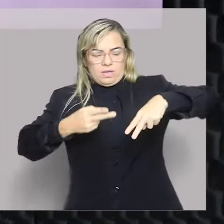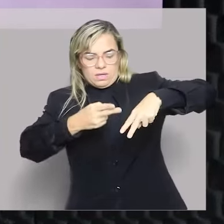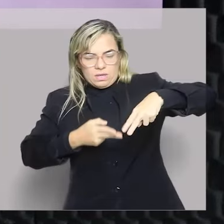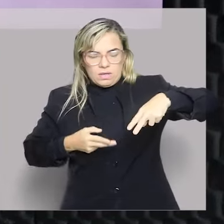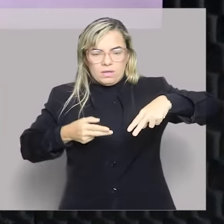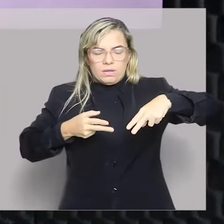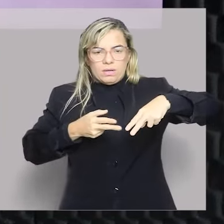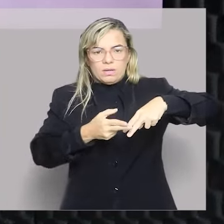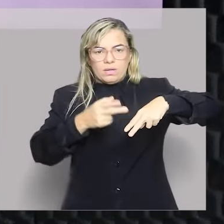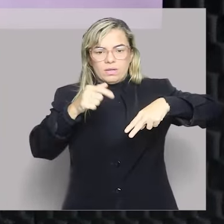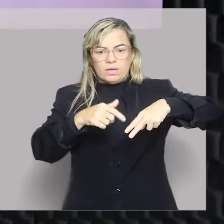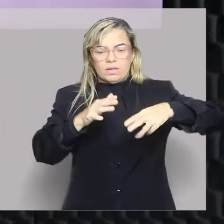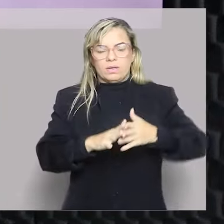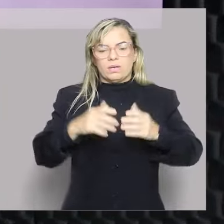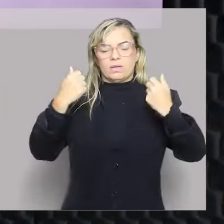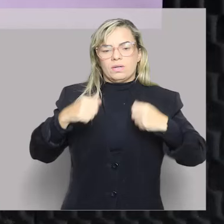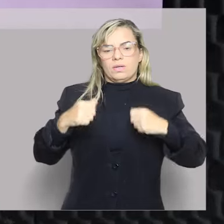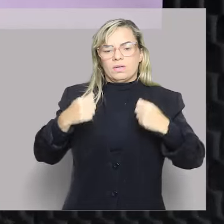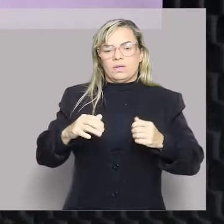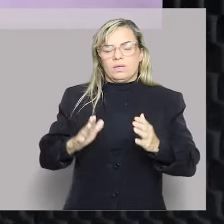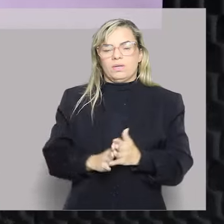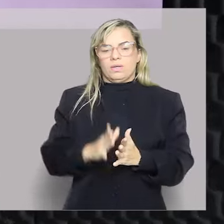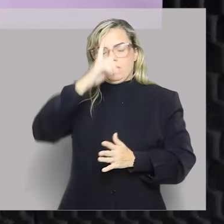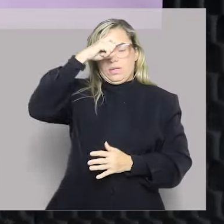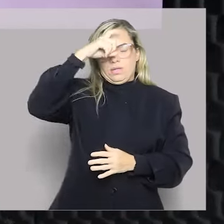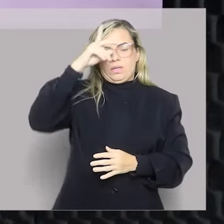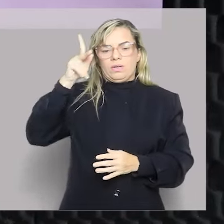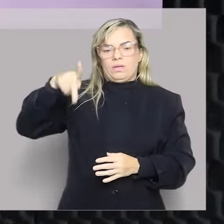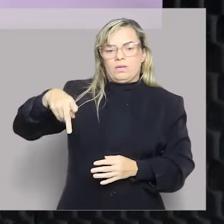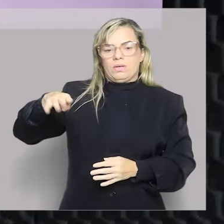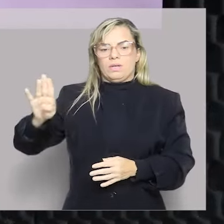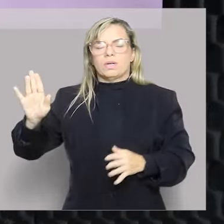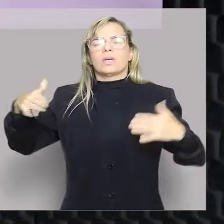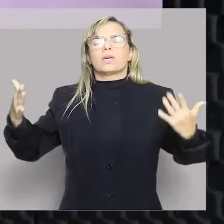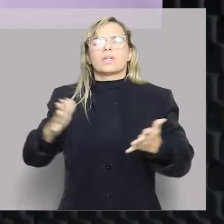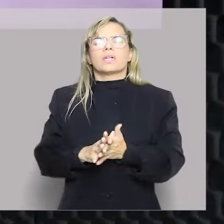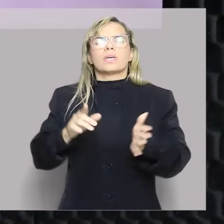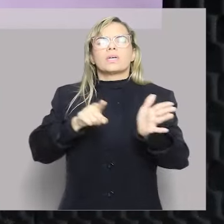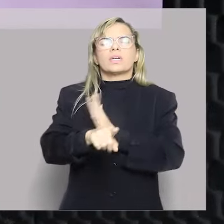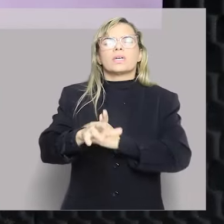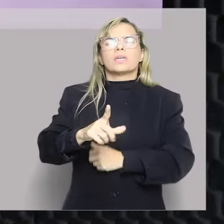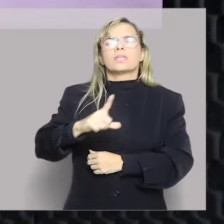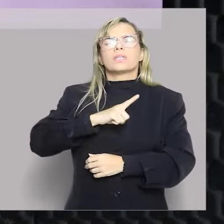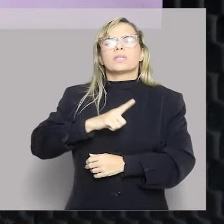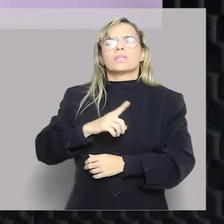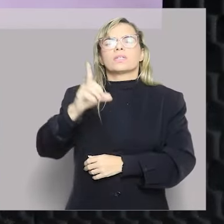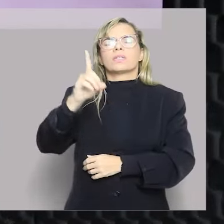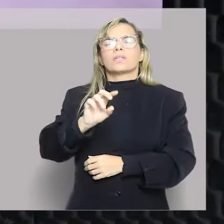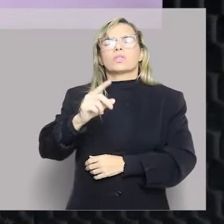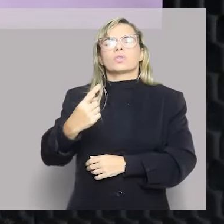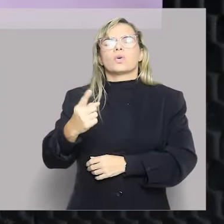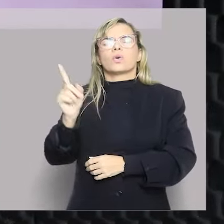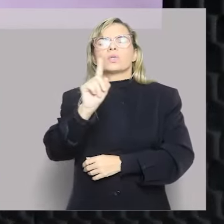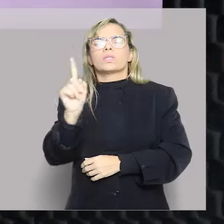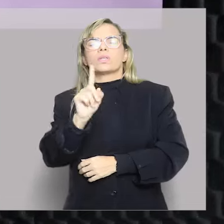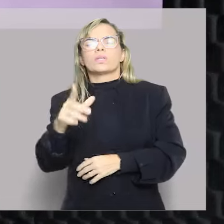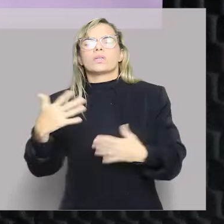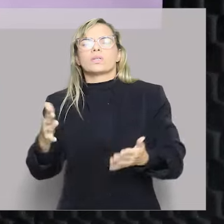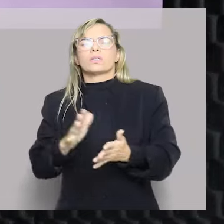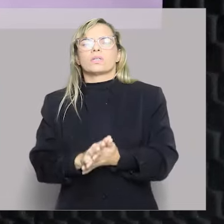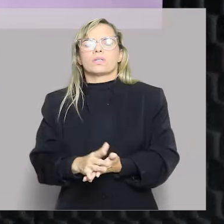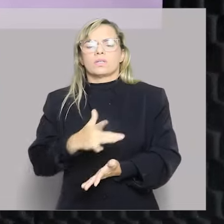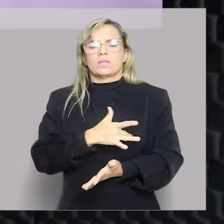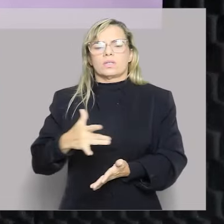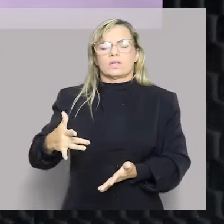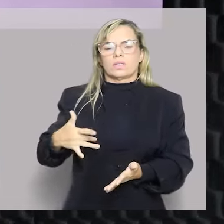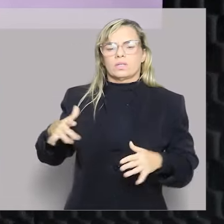Ele precisa ir pro hospital público. Ele tem direito ou não tem direito à saúde? Ah, é? Ele tem direito à saúde, ele